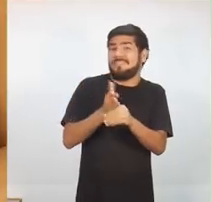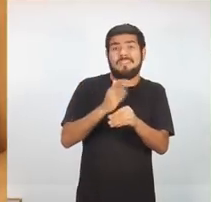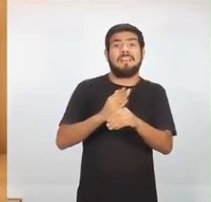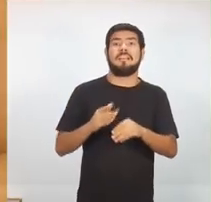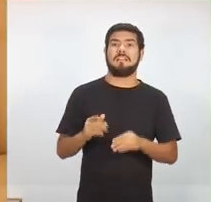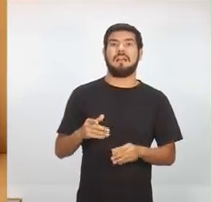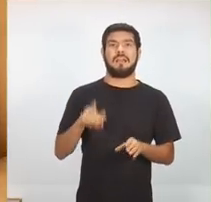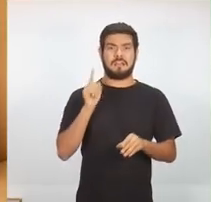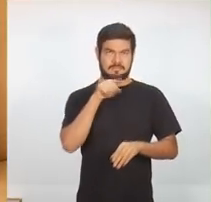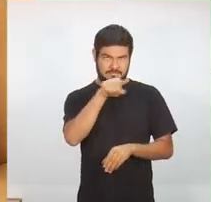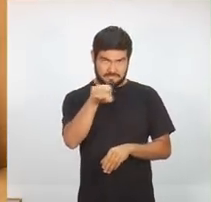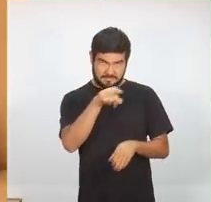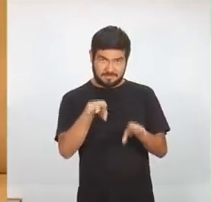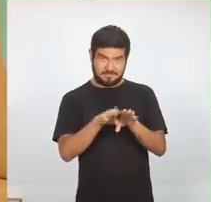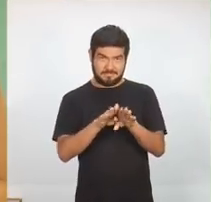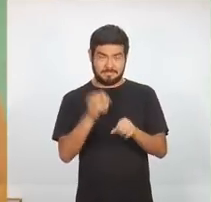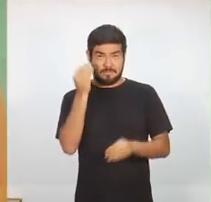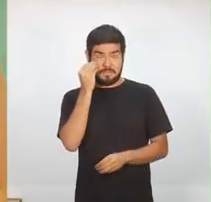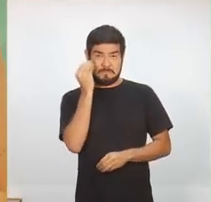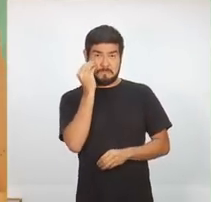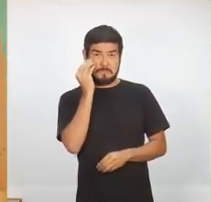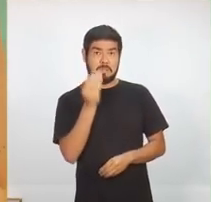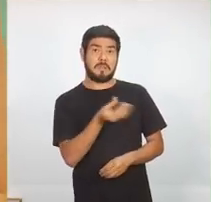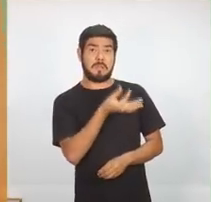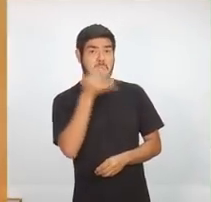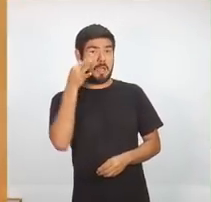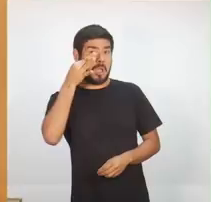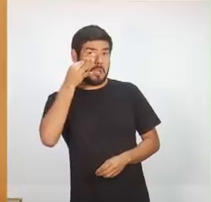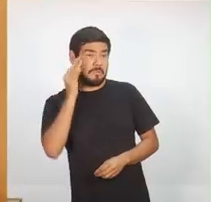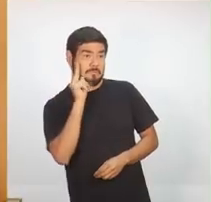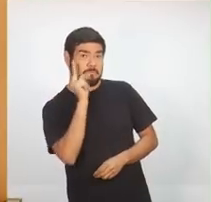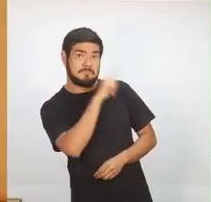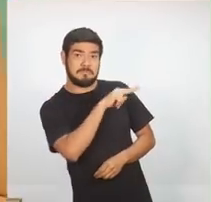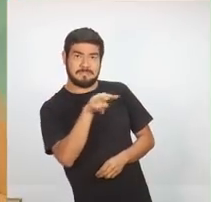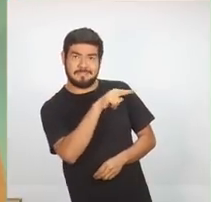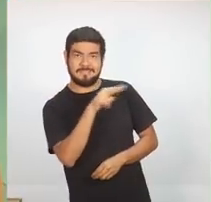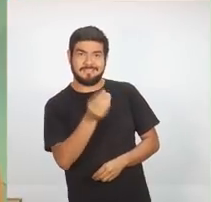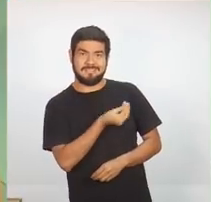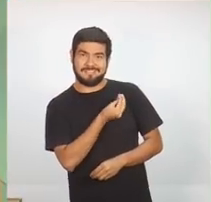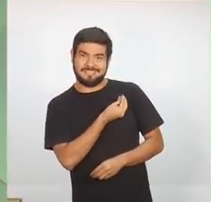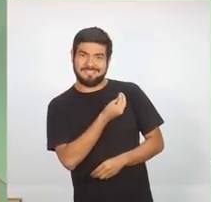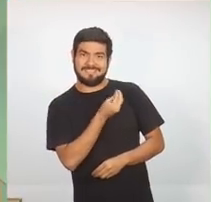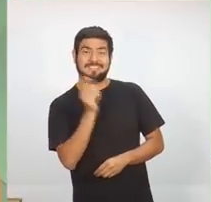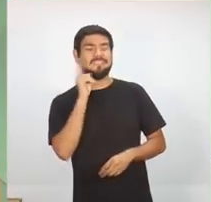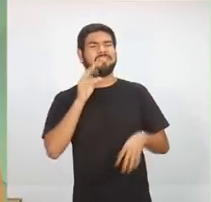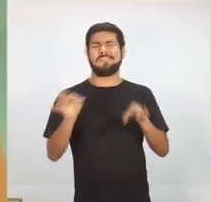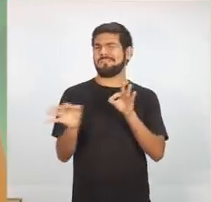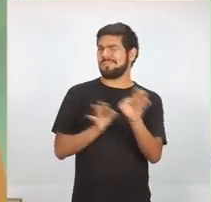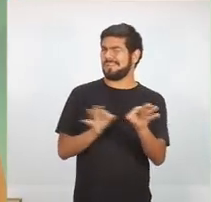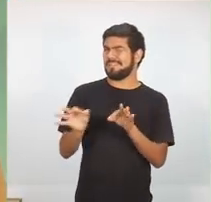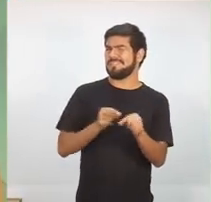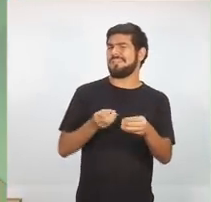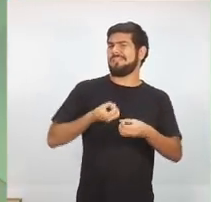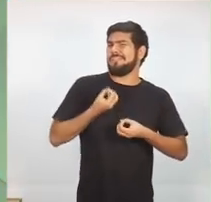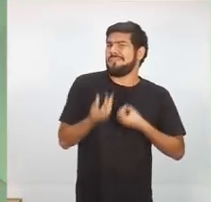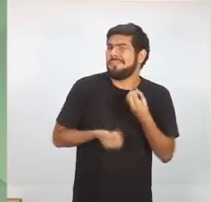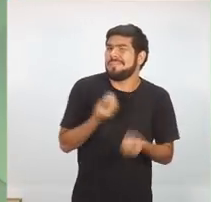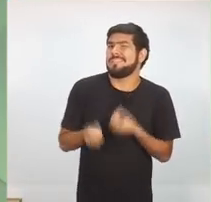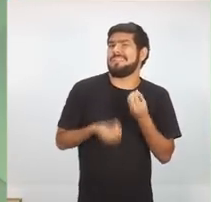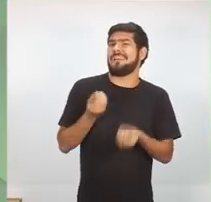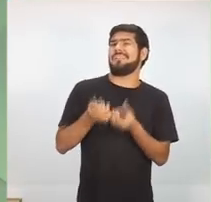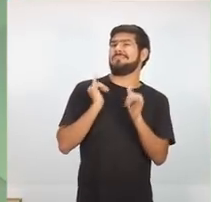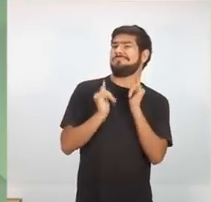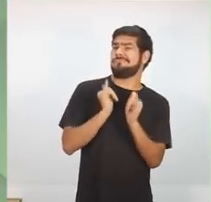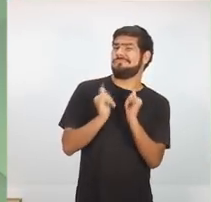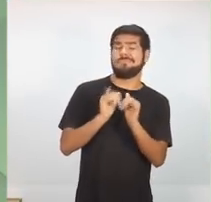lado, a gente também vai trazer para você flash ao vivo na Rádio Nativa, fiquem ligados, a nossa programação vai levar para você muita informação, muita notícia